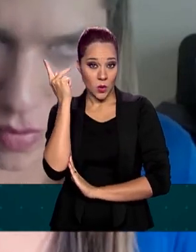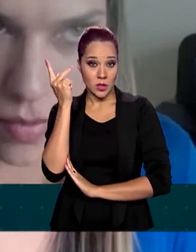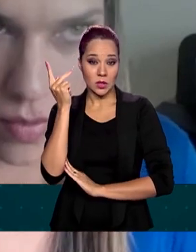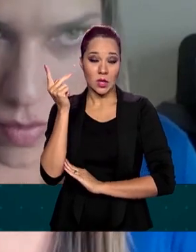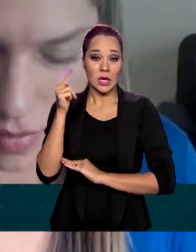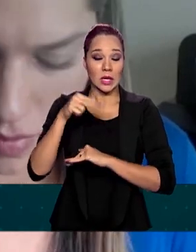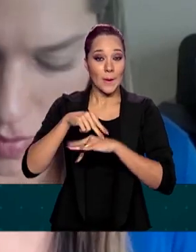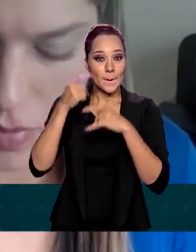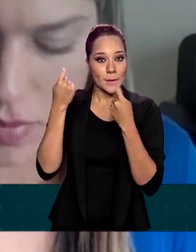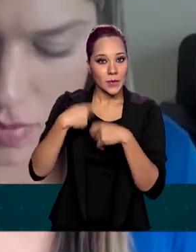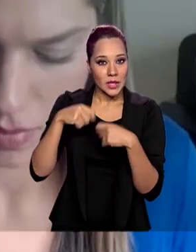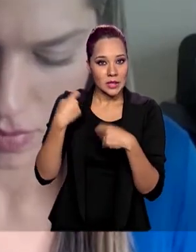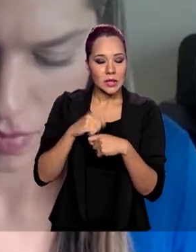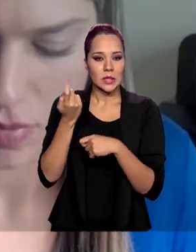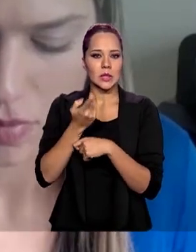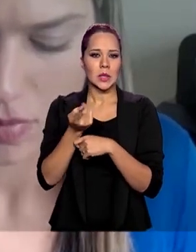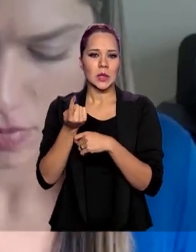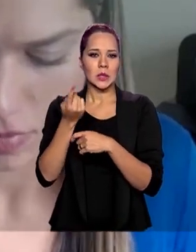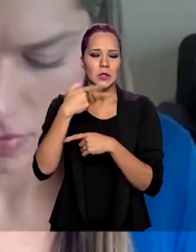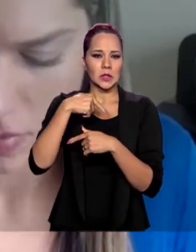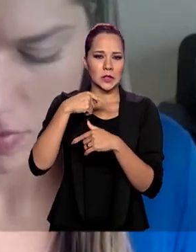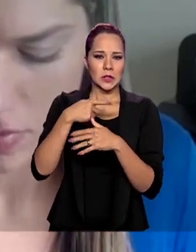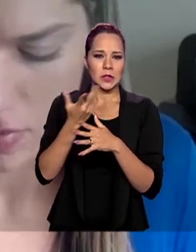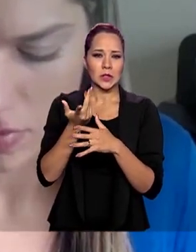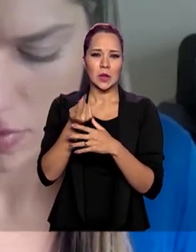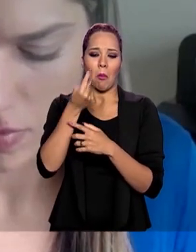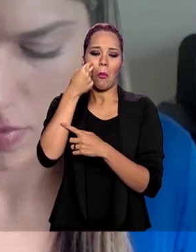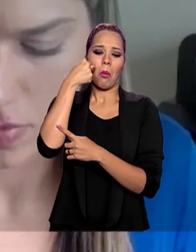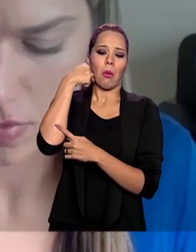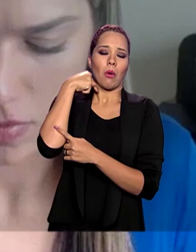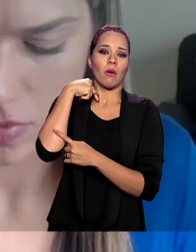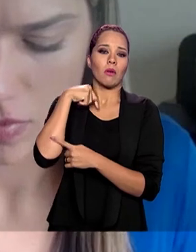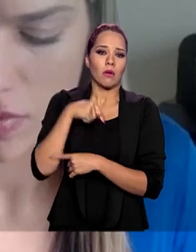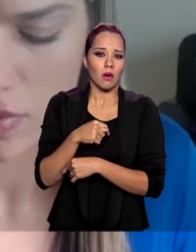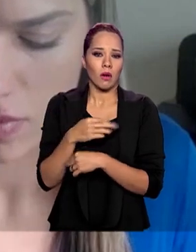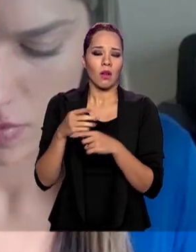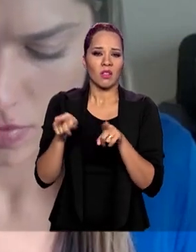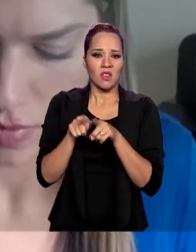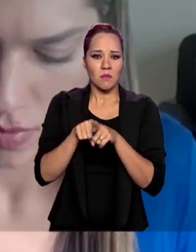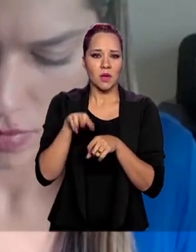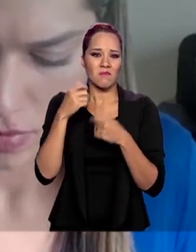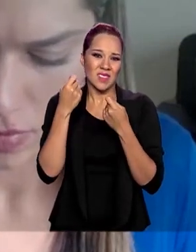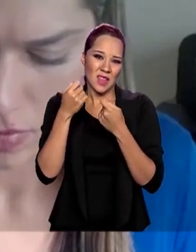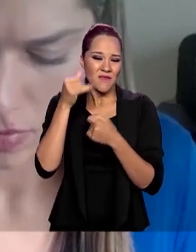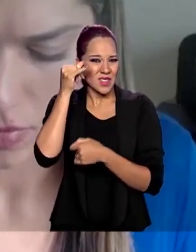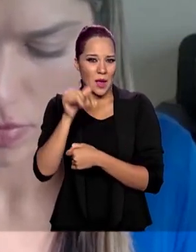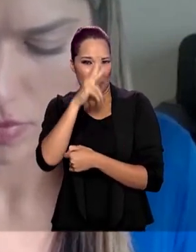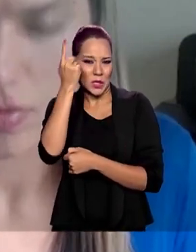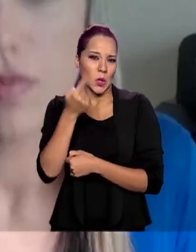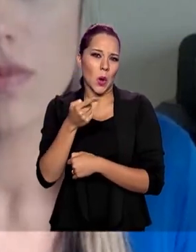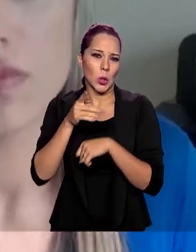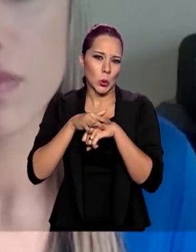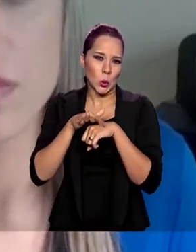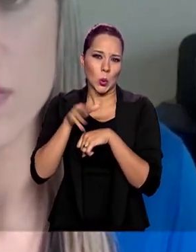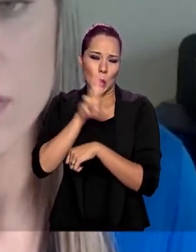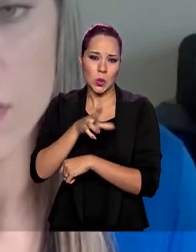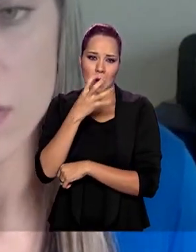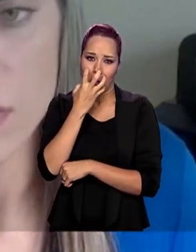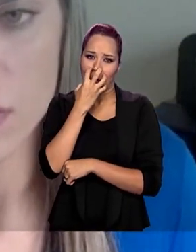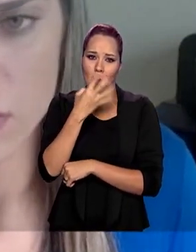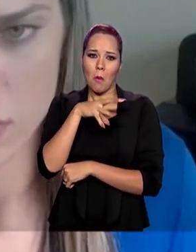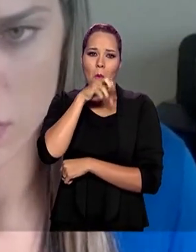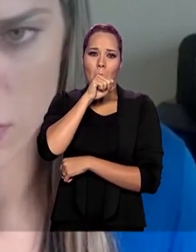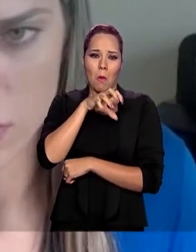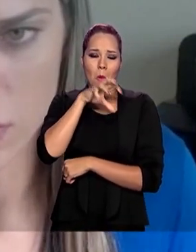necessitem de intubação endotraquial e dessa forma ventilação mecânica e reduzir o tempo que